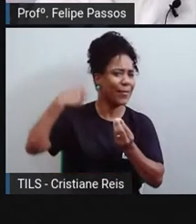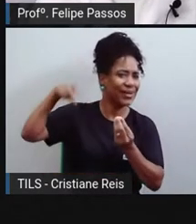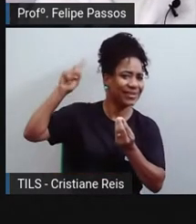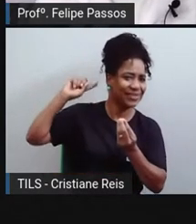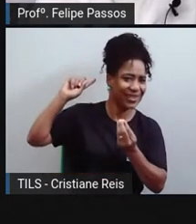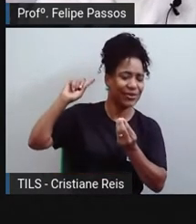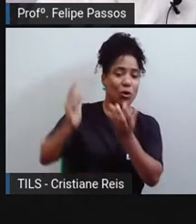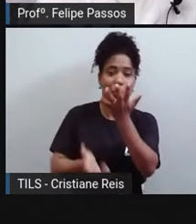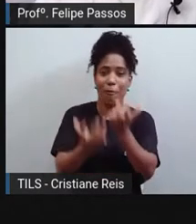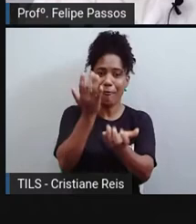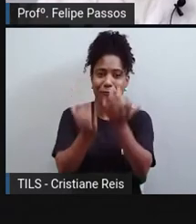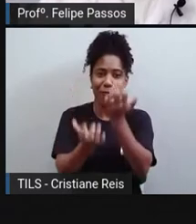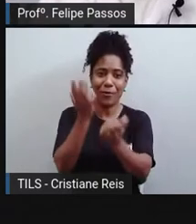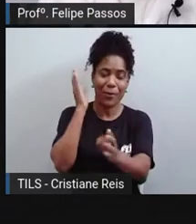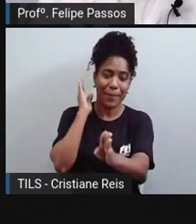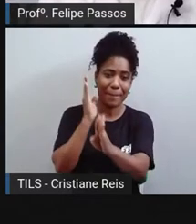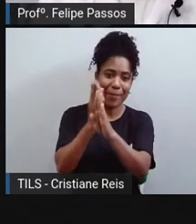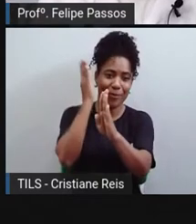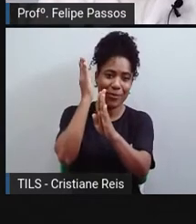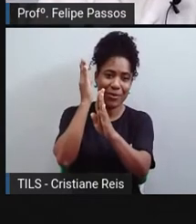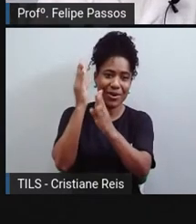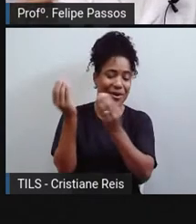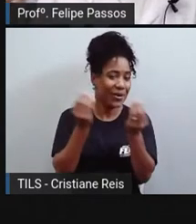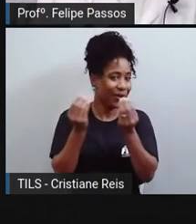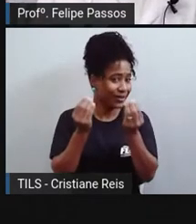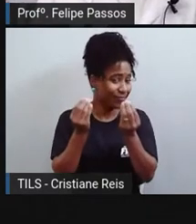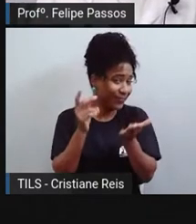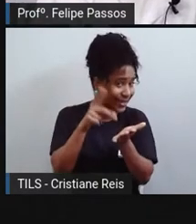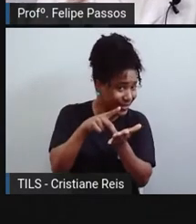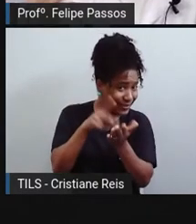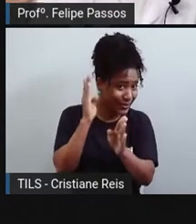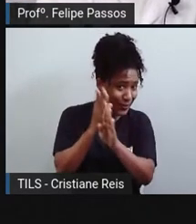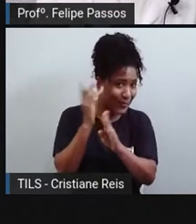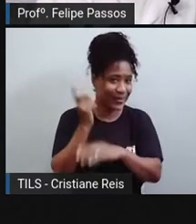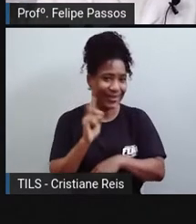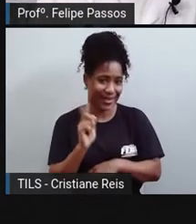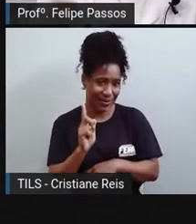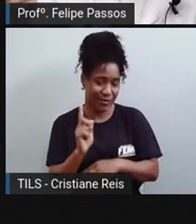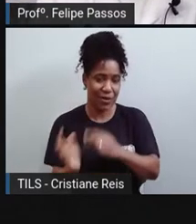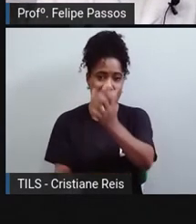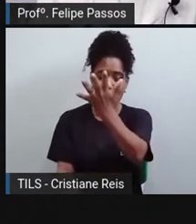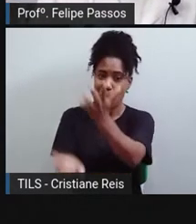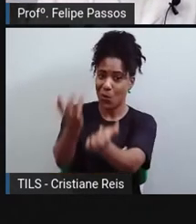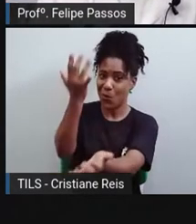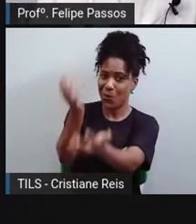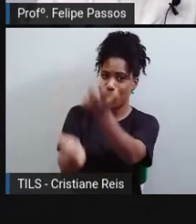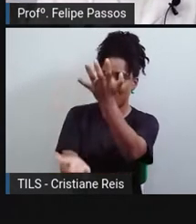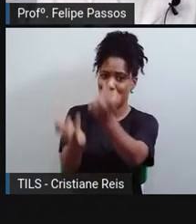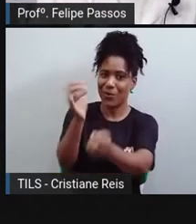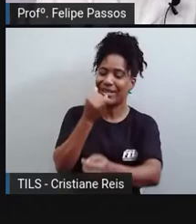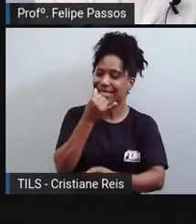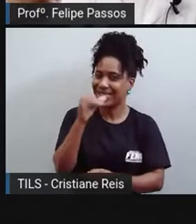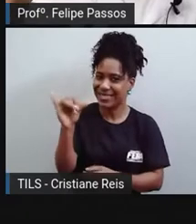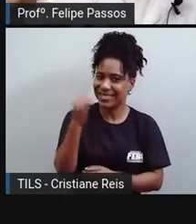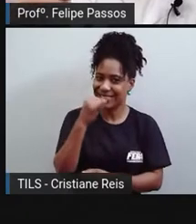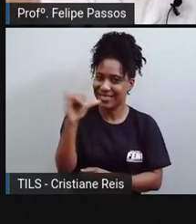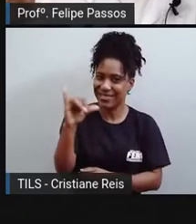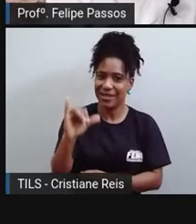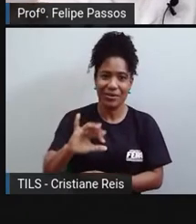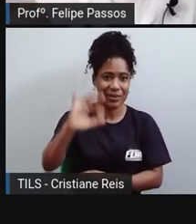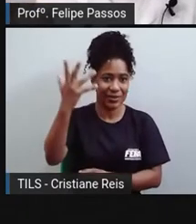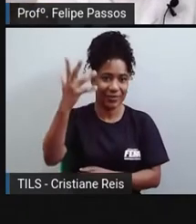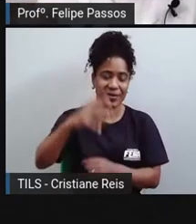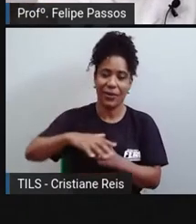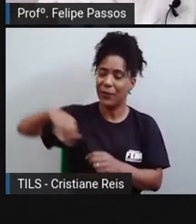não é bem a descoberta. Pegar o fogo, que é um processo natural, é uma energia que existe ali na natureza, né? Por exemplo,